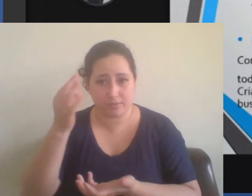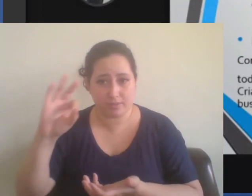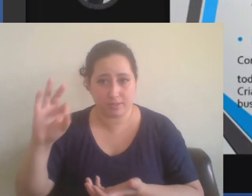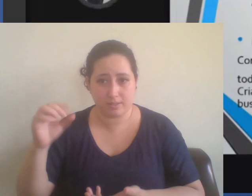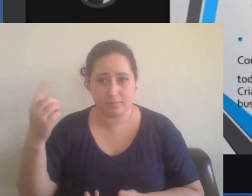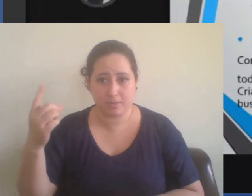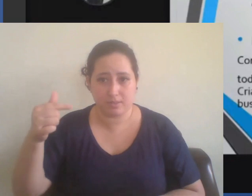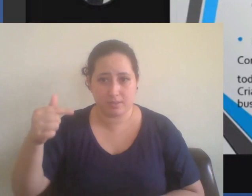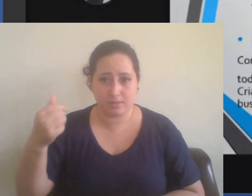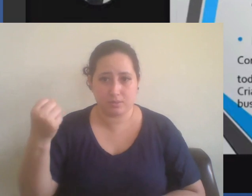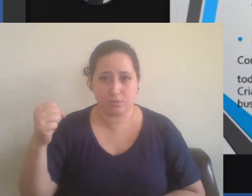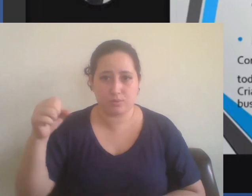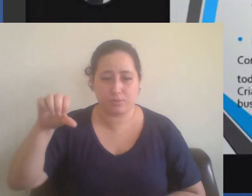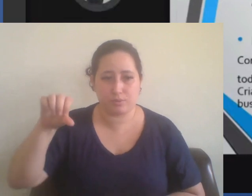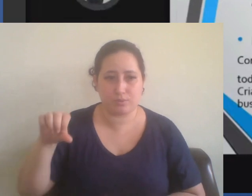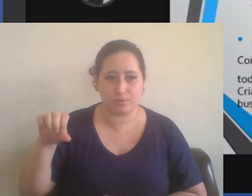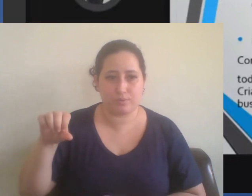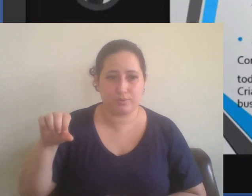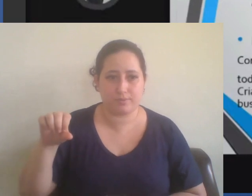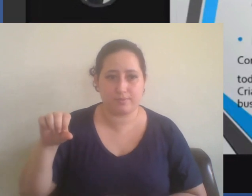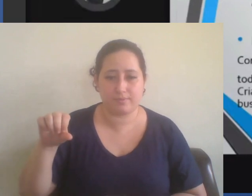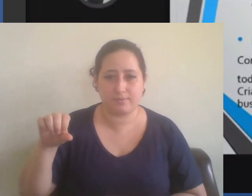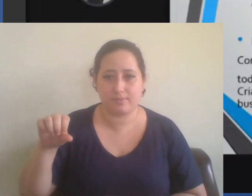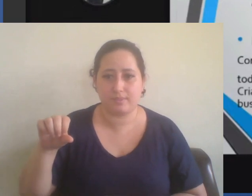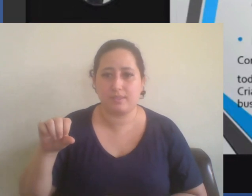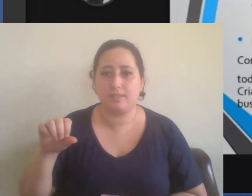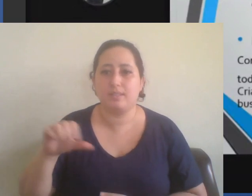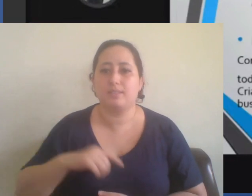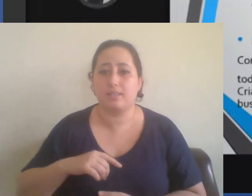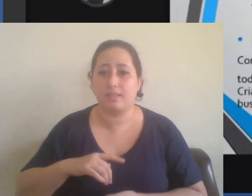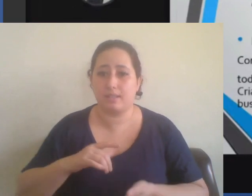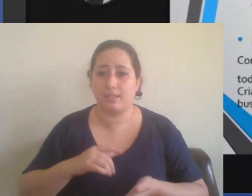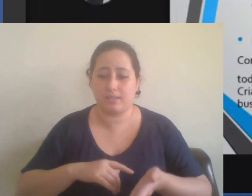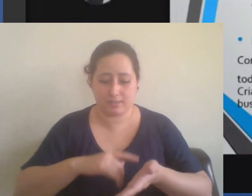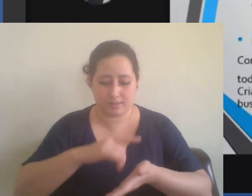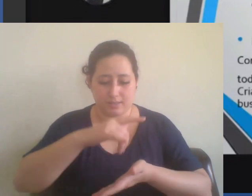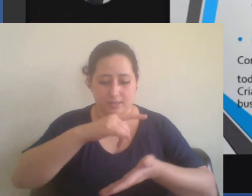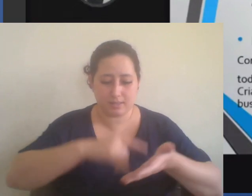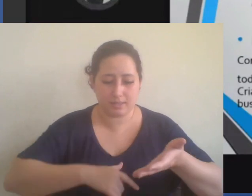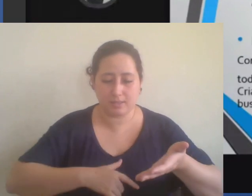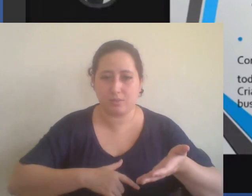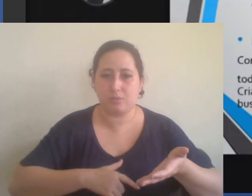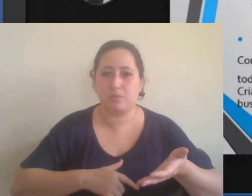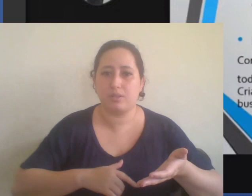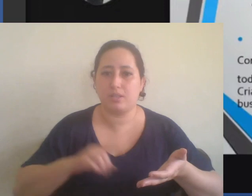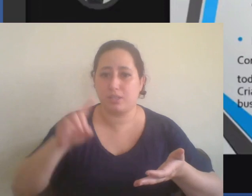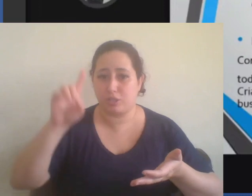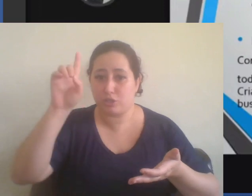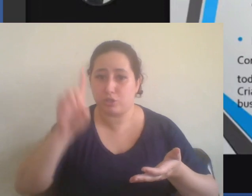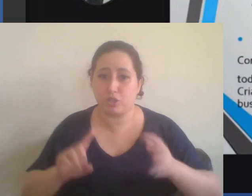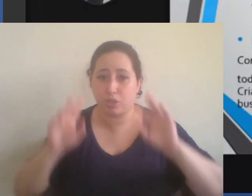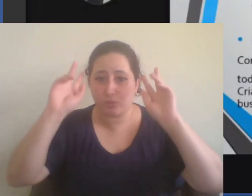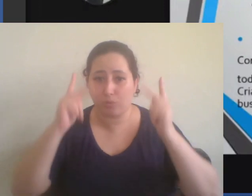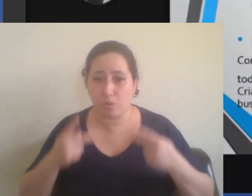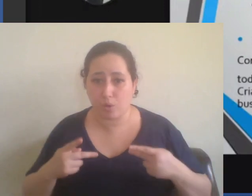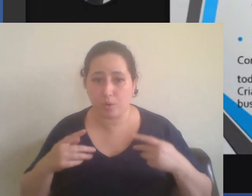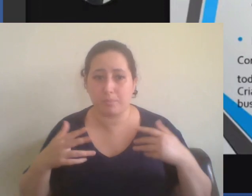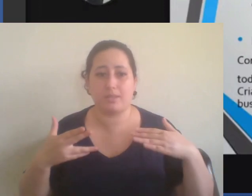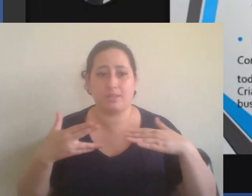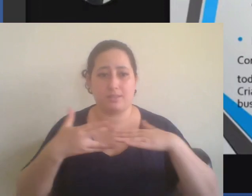com a declaração dos direitos do homem e do cidadão.